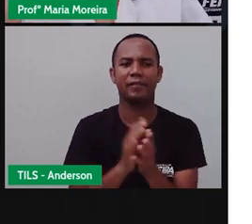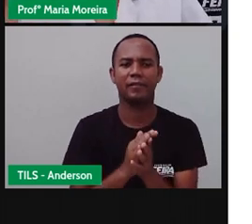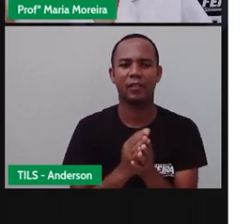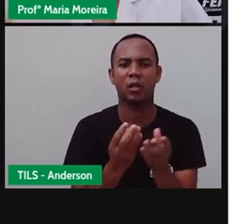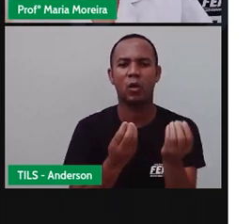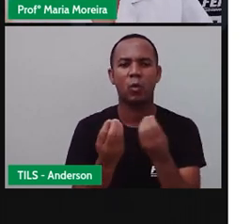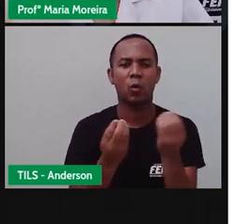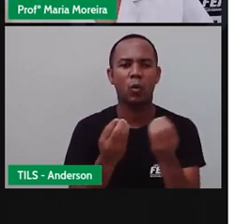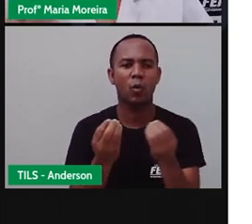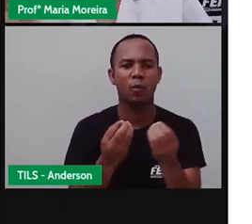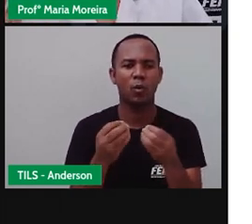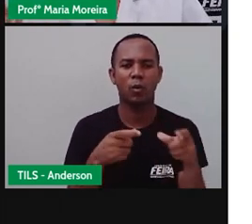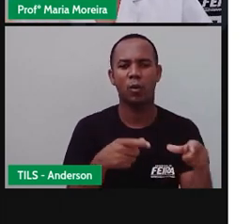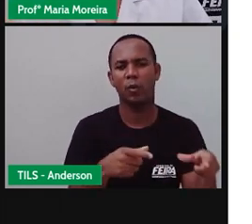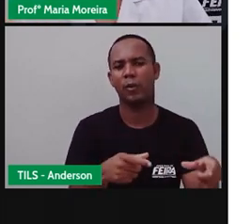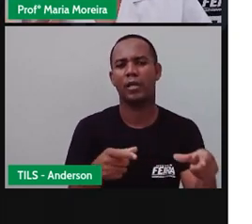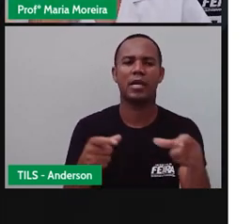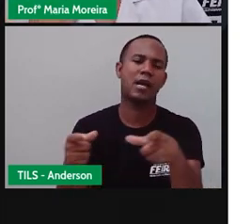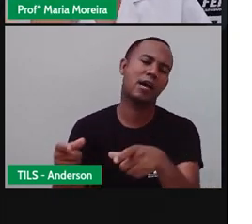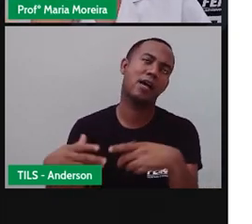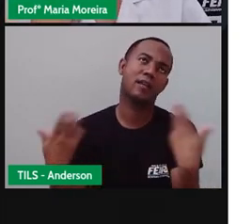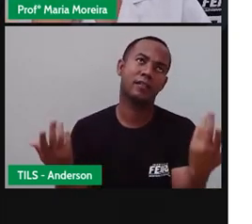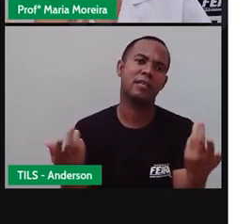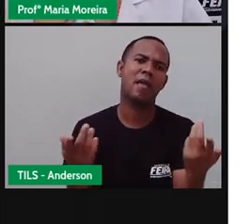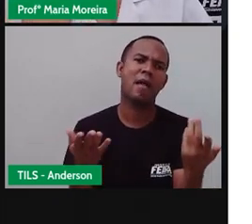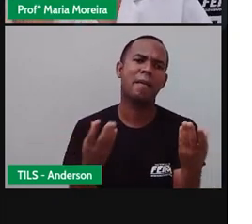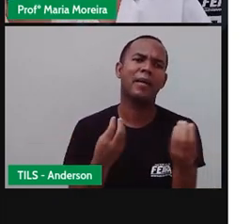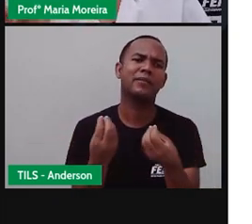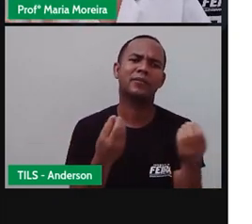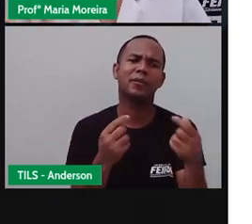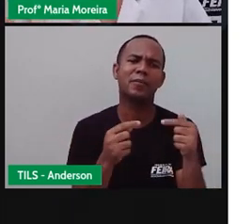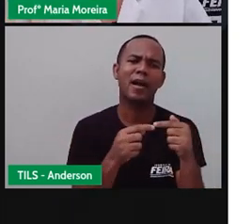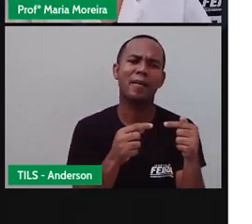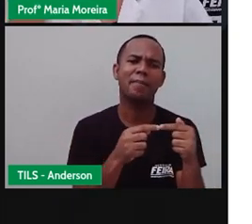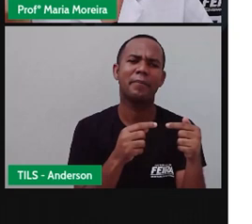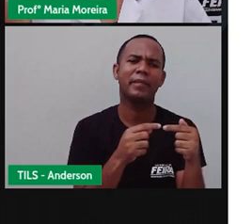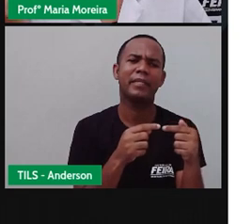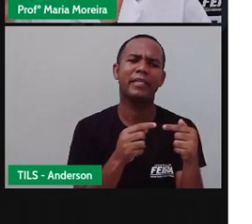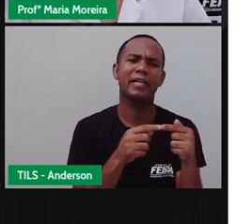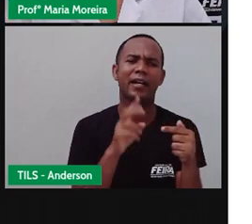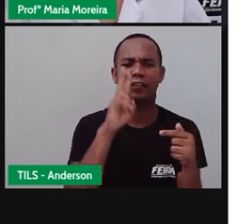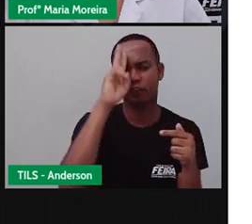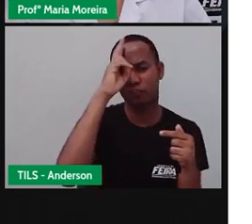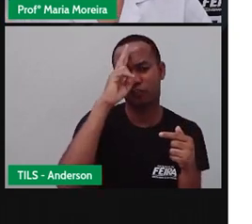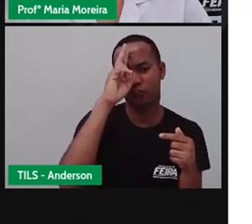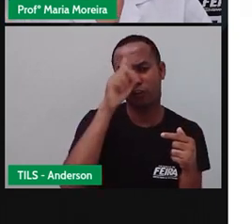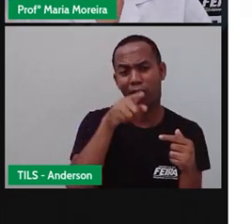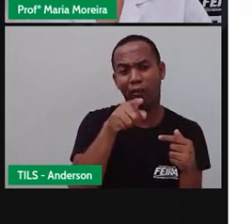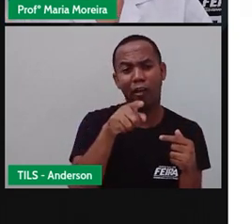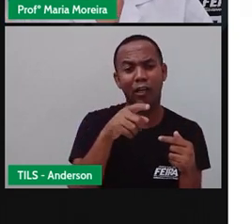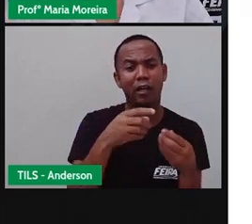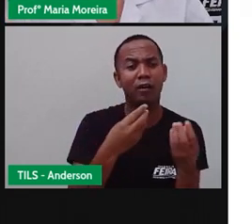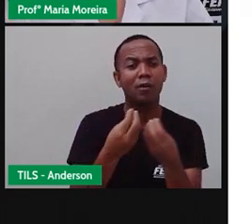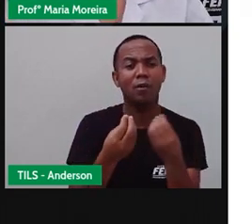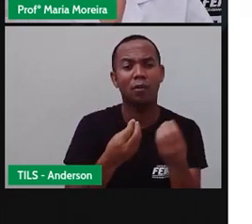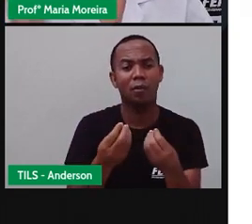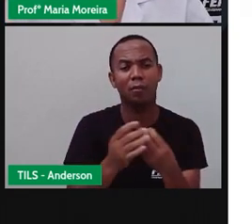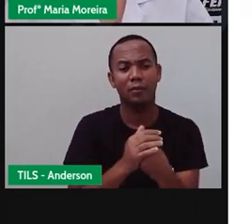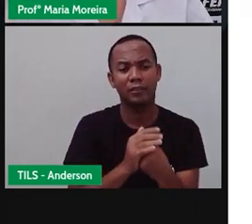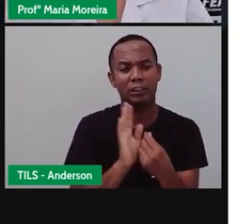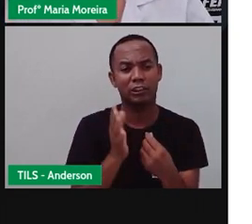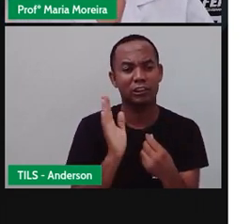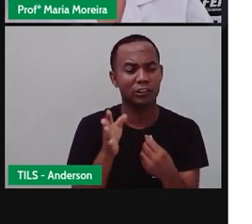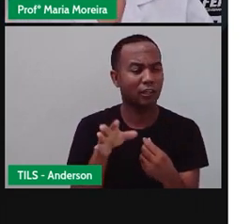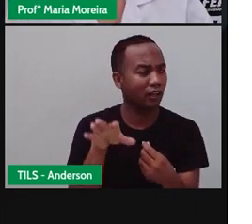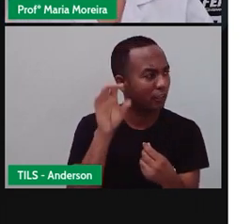sobre espaços públicos, sobre conservação. E o que será, Anderson, que tem a ver João e Maria com isso? Para quem já ouviu